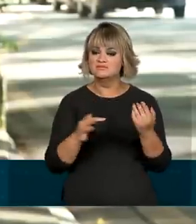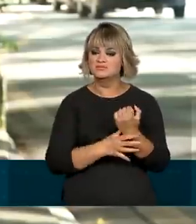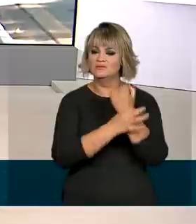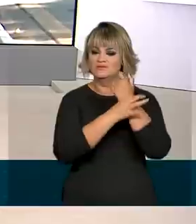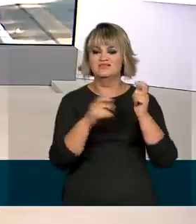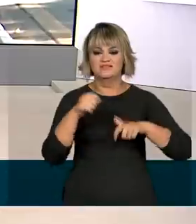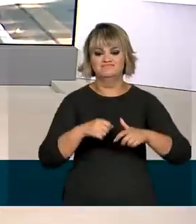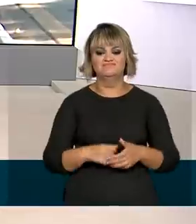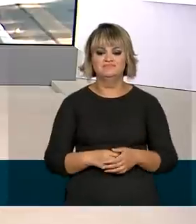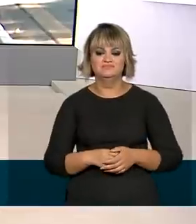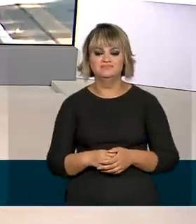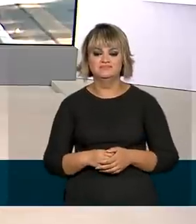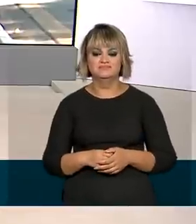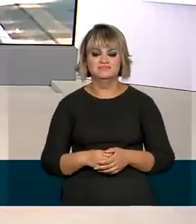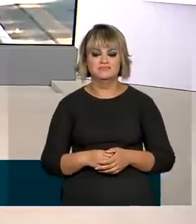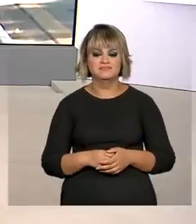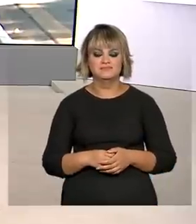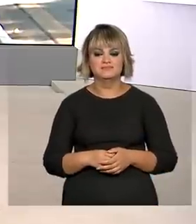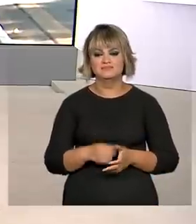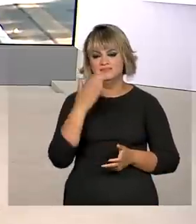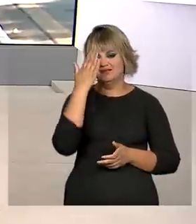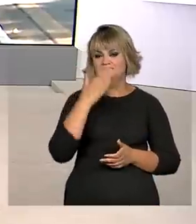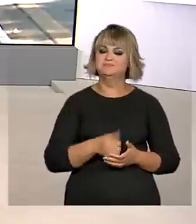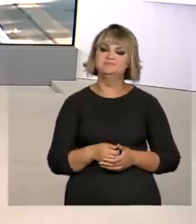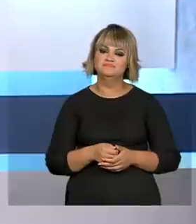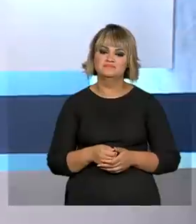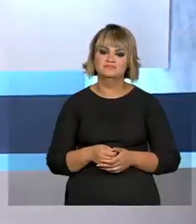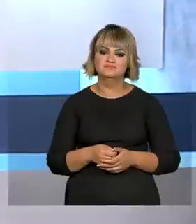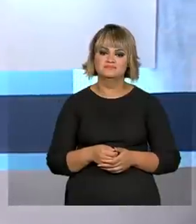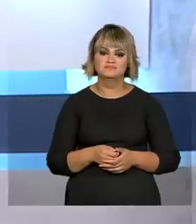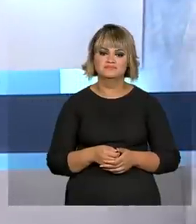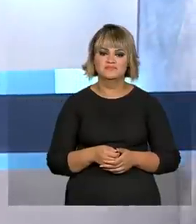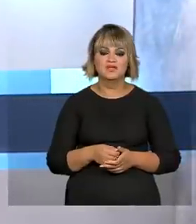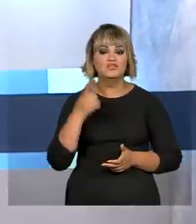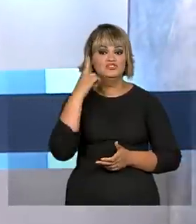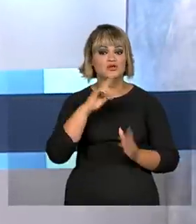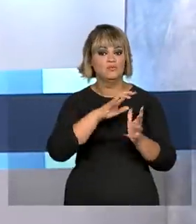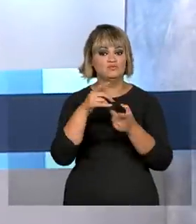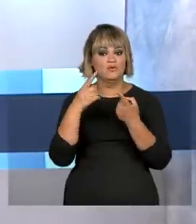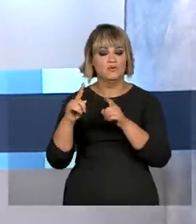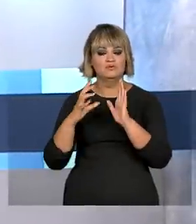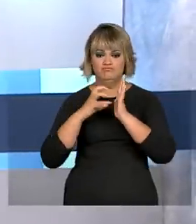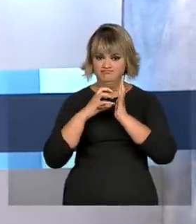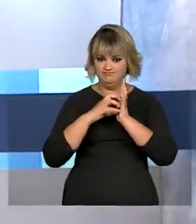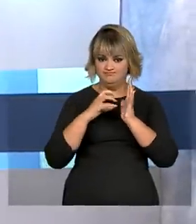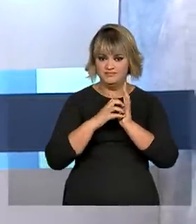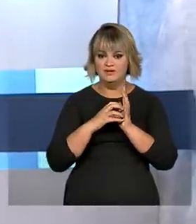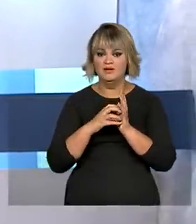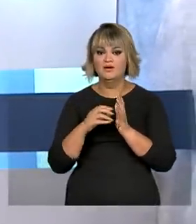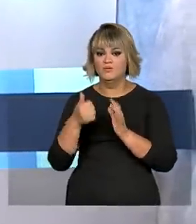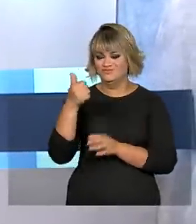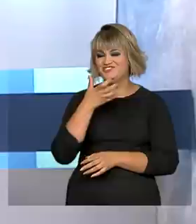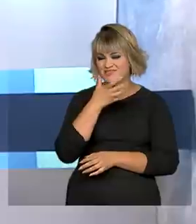Mara, eu volto com você aí no estúdio. Obrigada, Júlia. No Dia Mundial de Luta contra a AIDS,